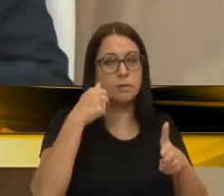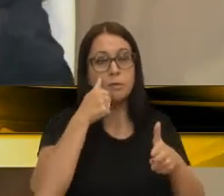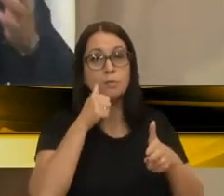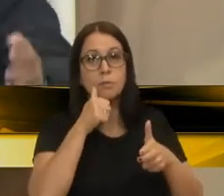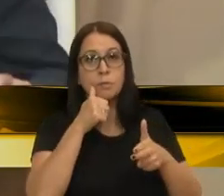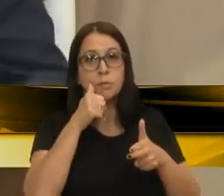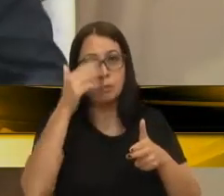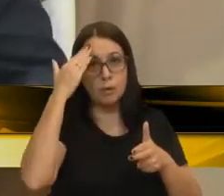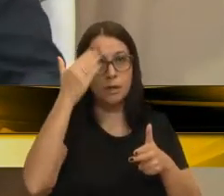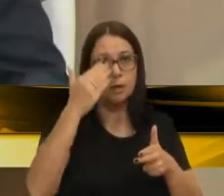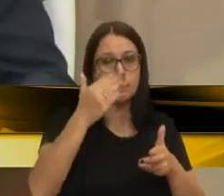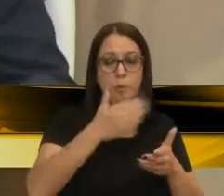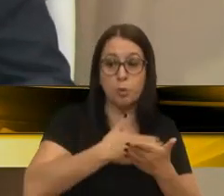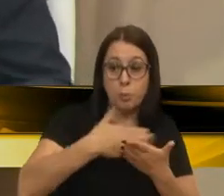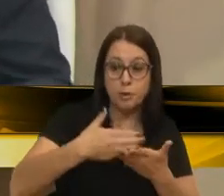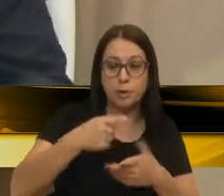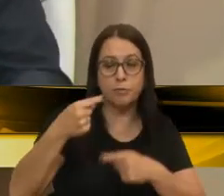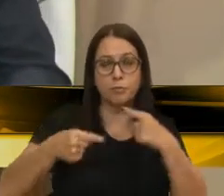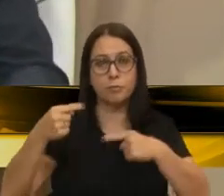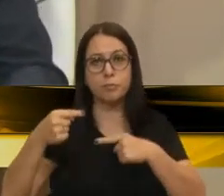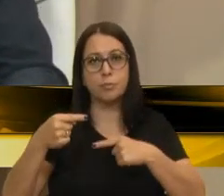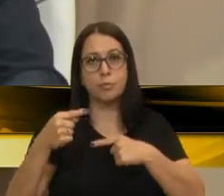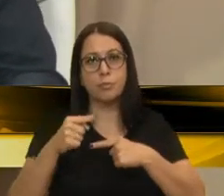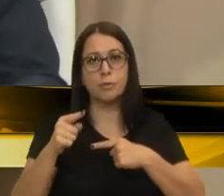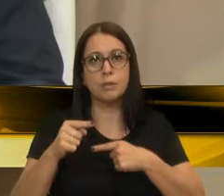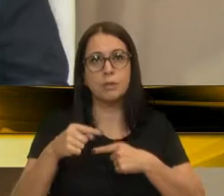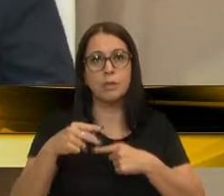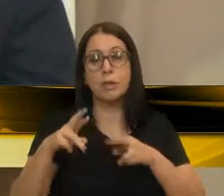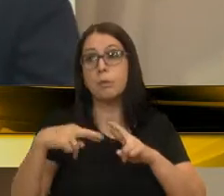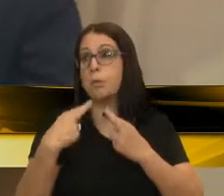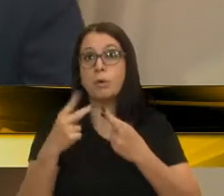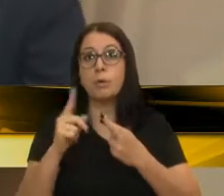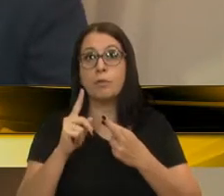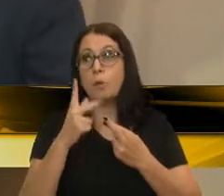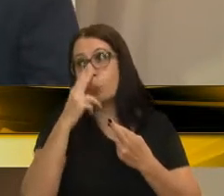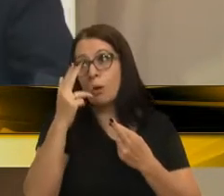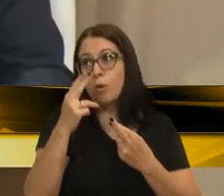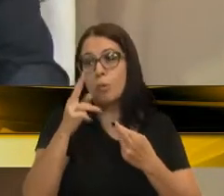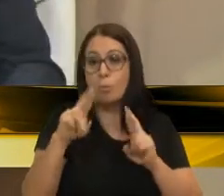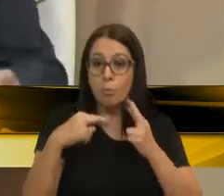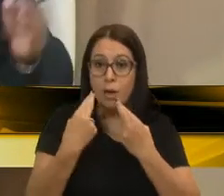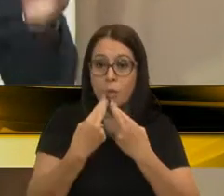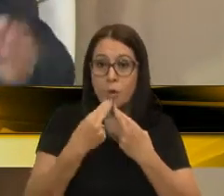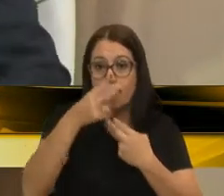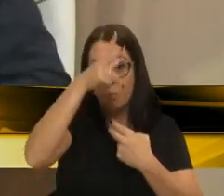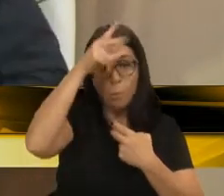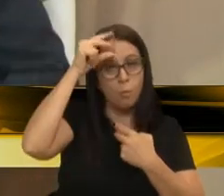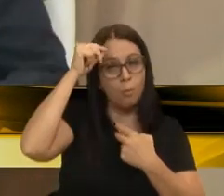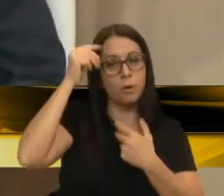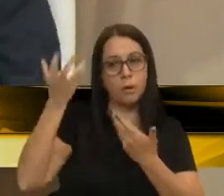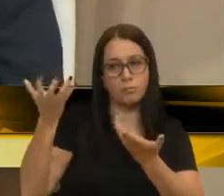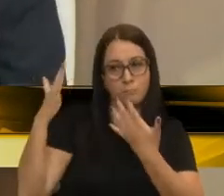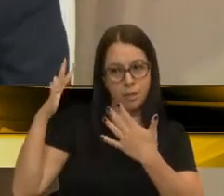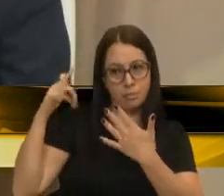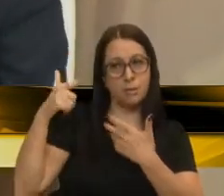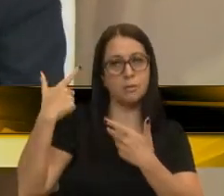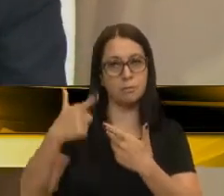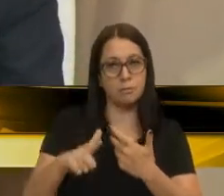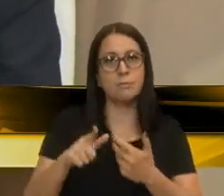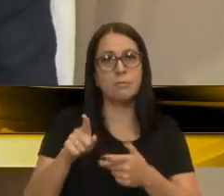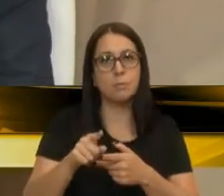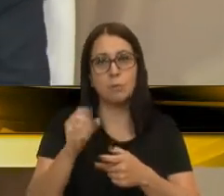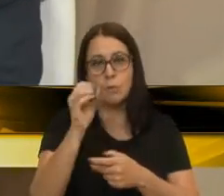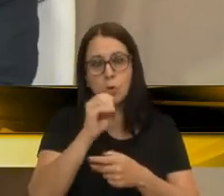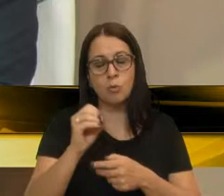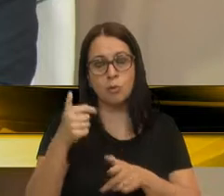puxado, por arrumar discussão, e não foi uma reunião, foi praticamente uma audiência pública. Então, vereadora, quero parabenizar mais uma vez esse